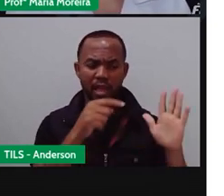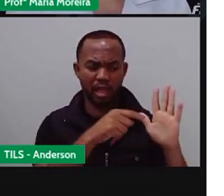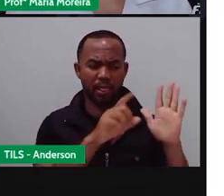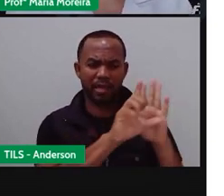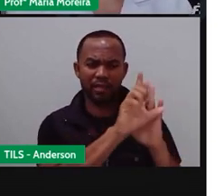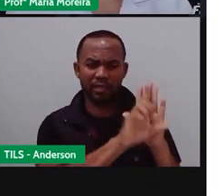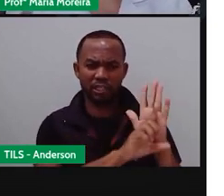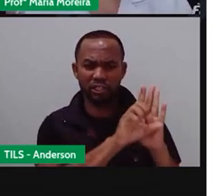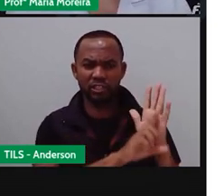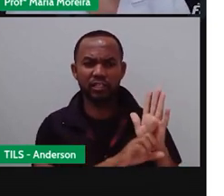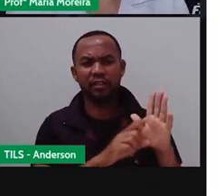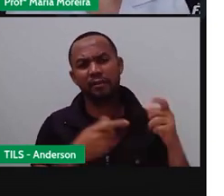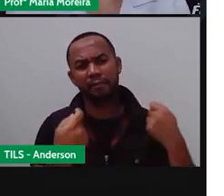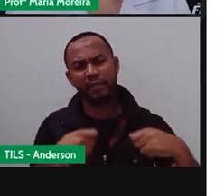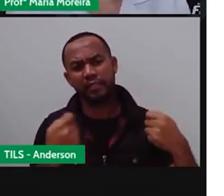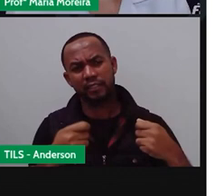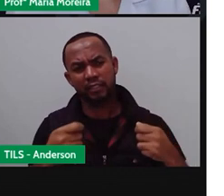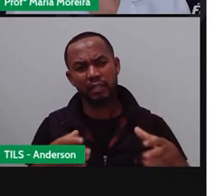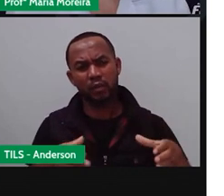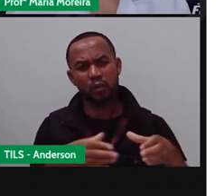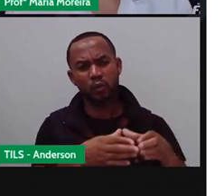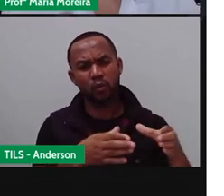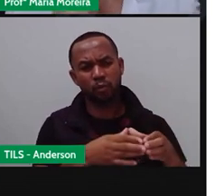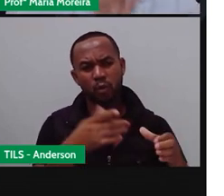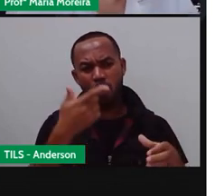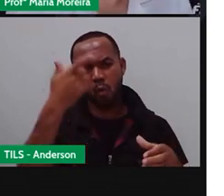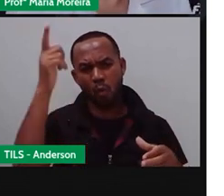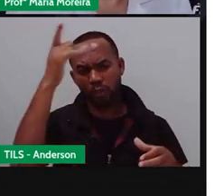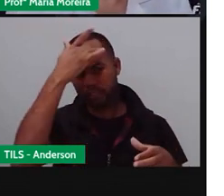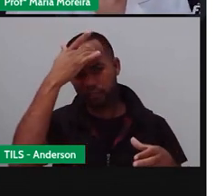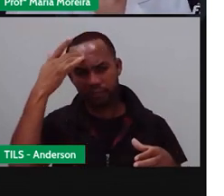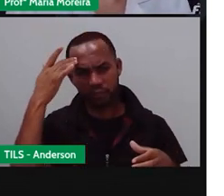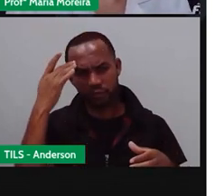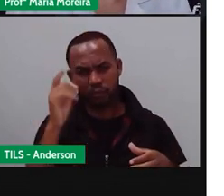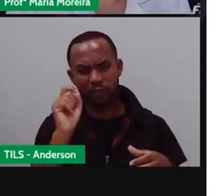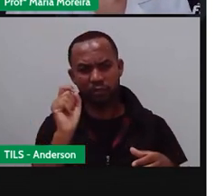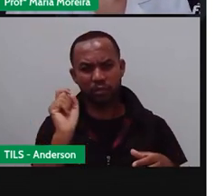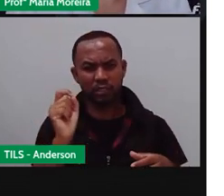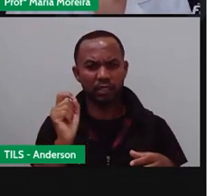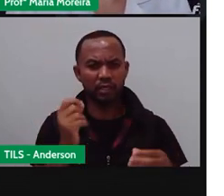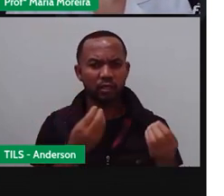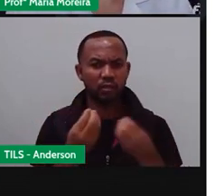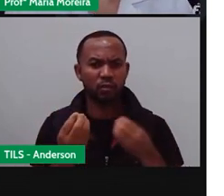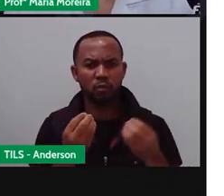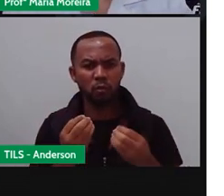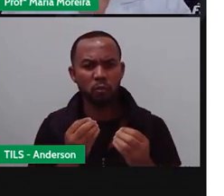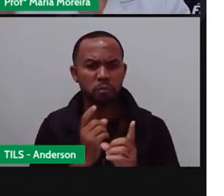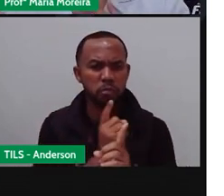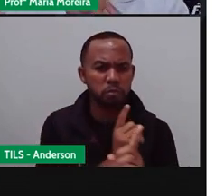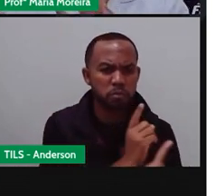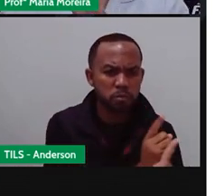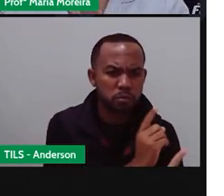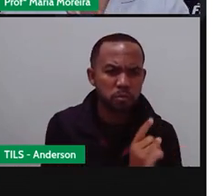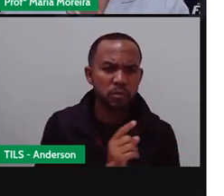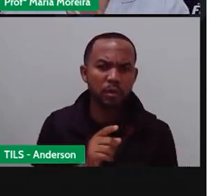depende de quem? De outras pessoas. Depende de encontrar esses animais, essas